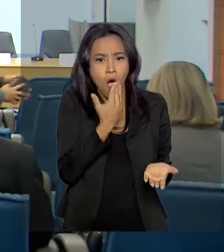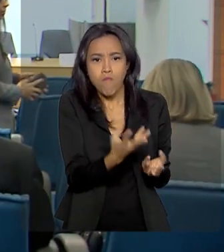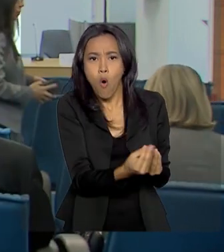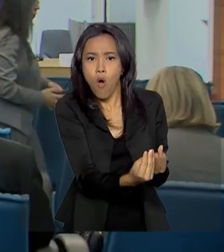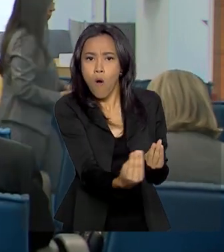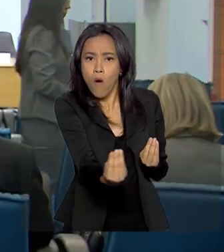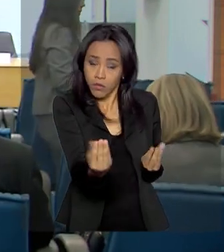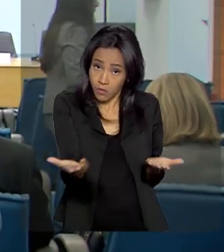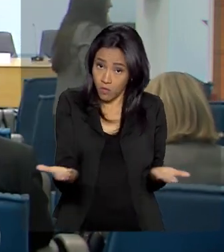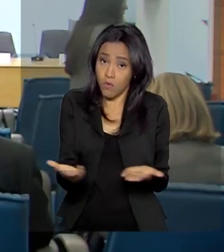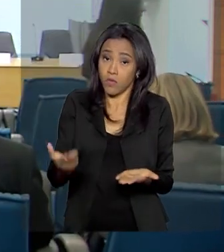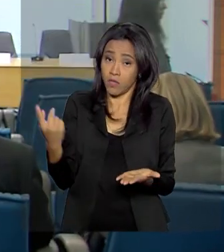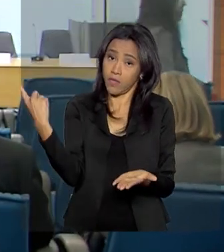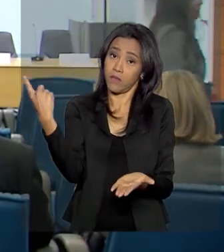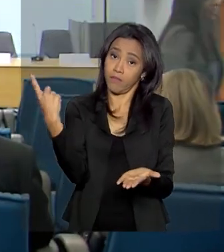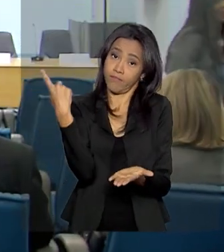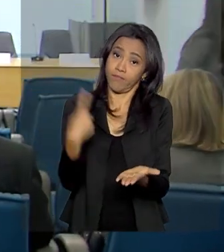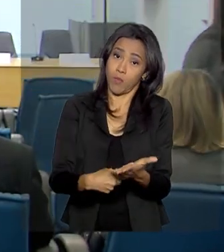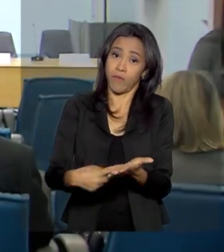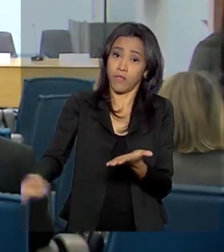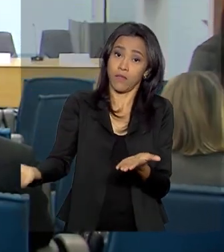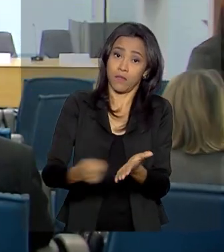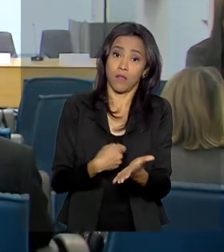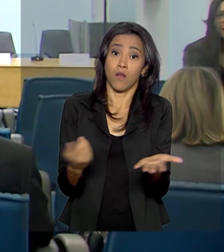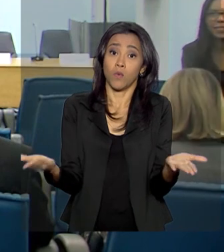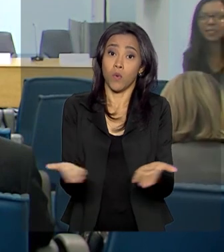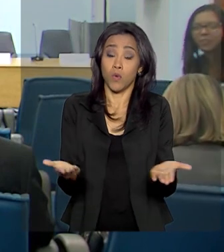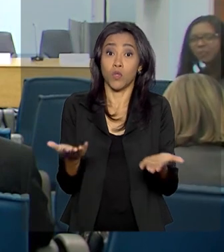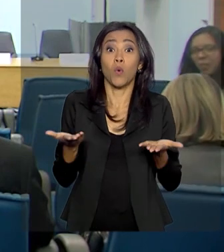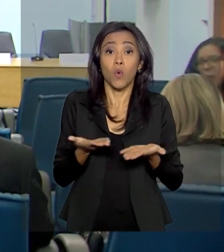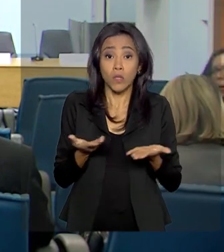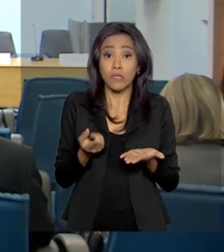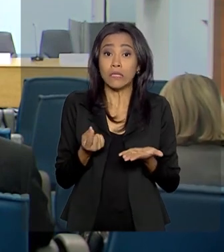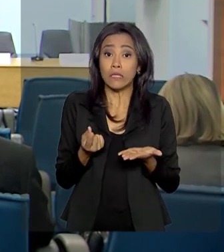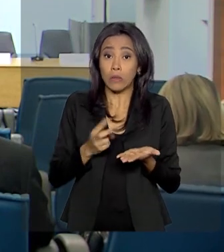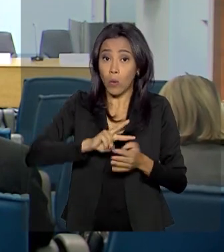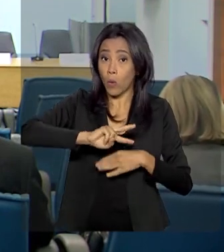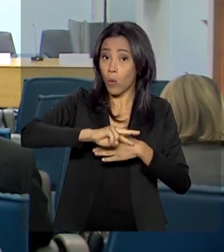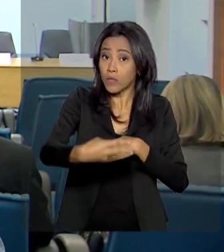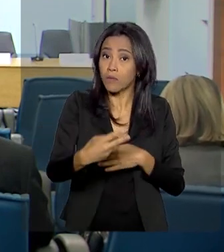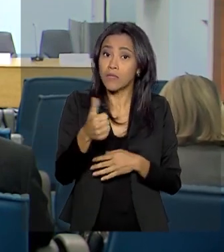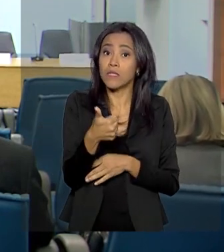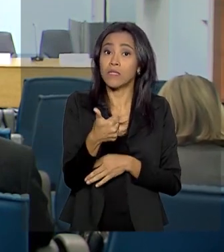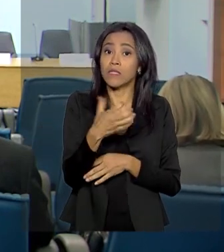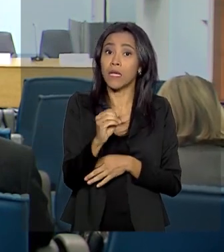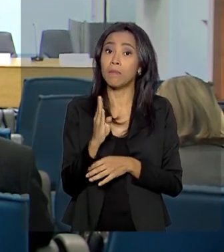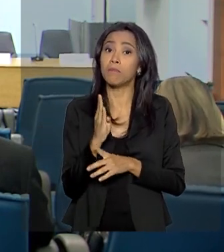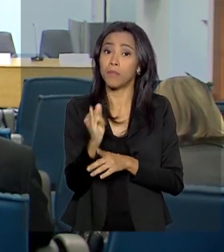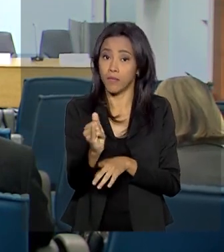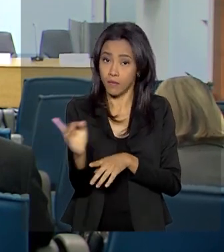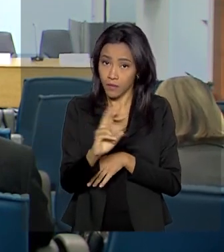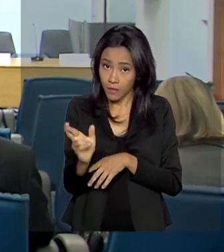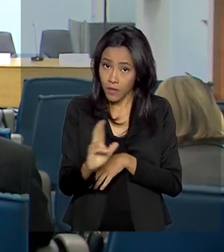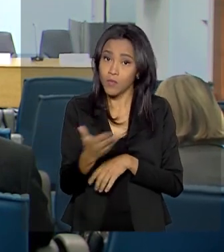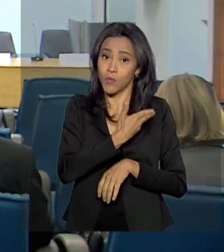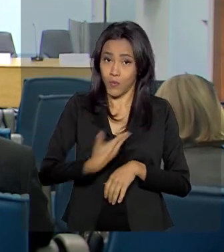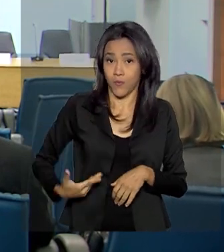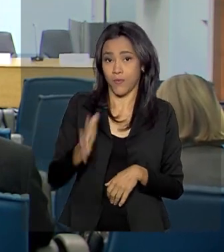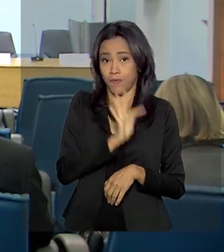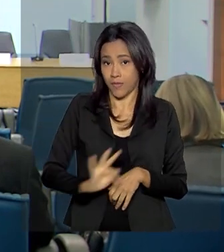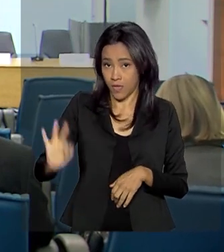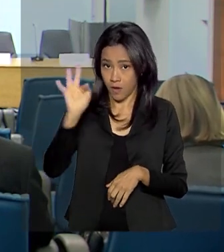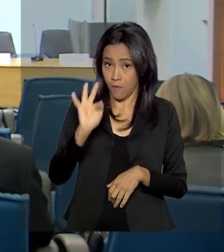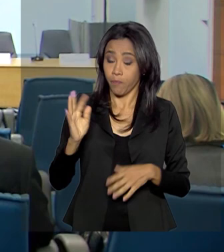assinado hoje. Isso pode gerar um bônus de 100 bilhões de reais para a União. E, isso acontecendo, a Petrobras